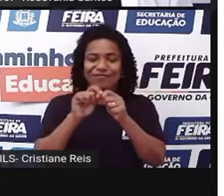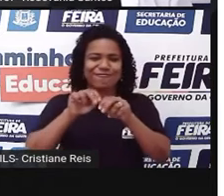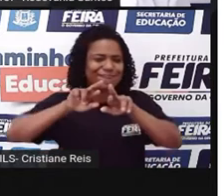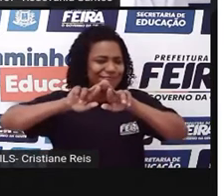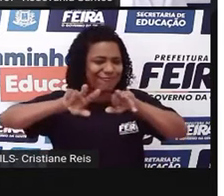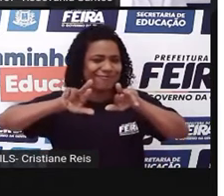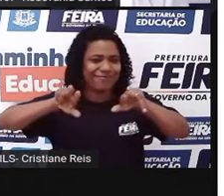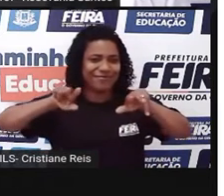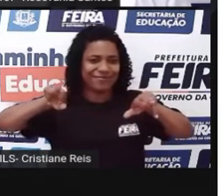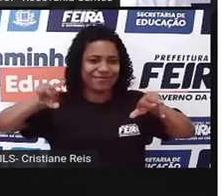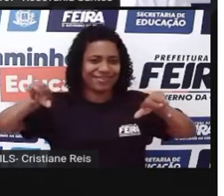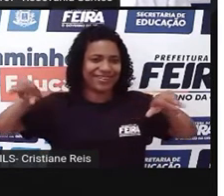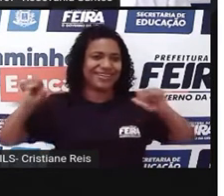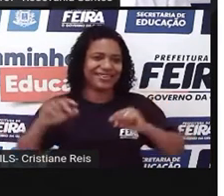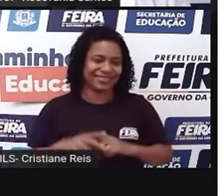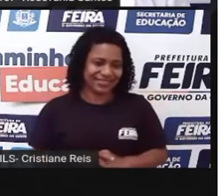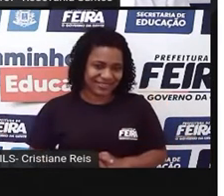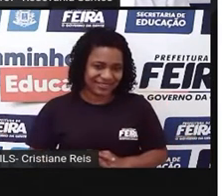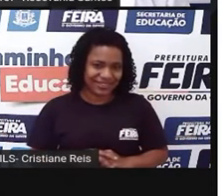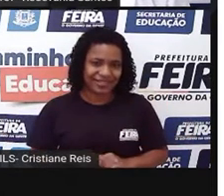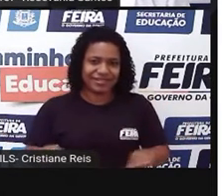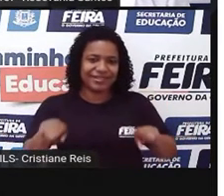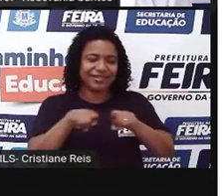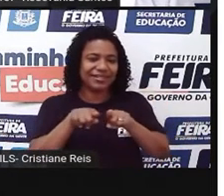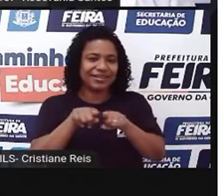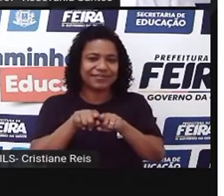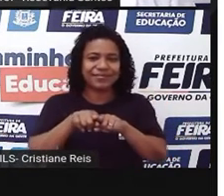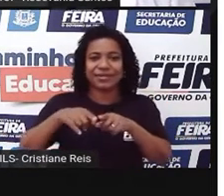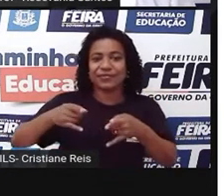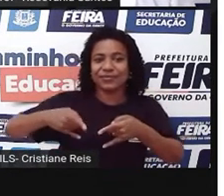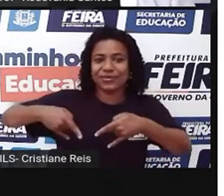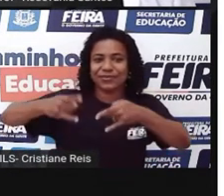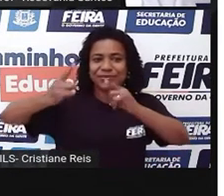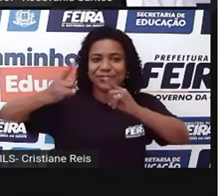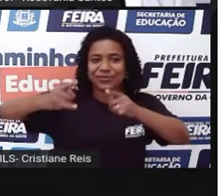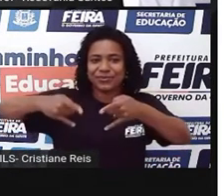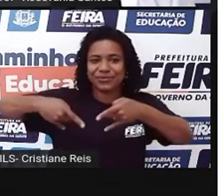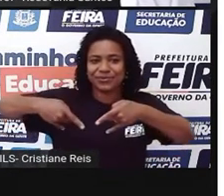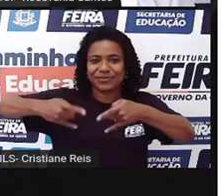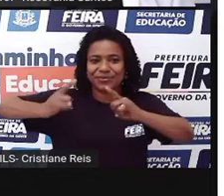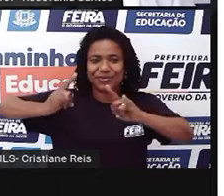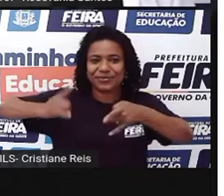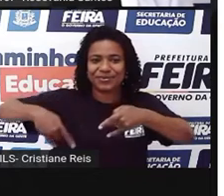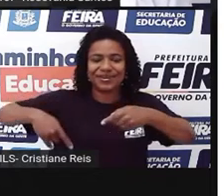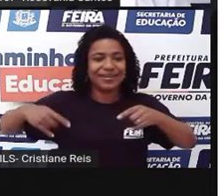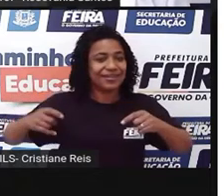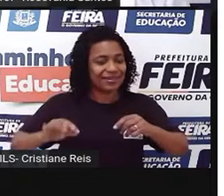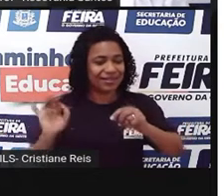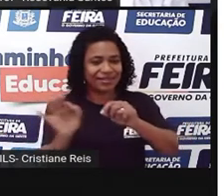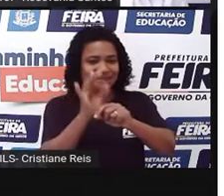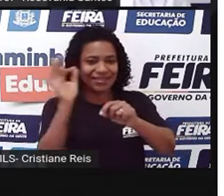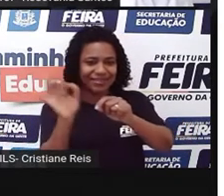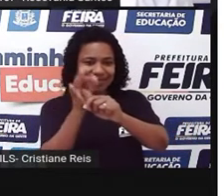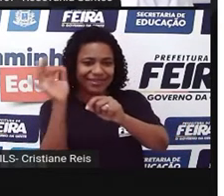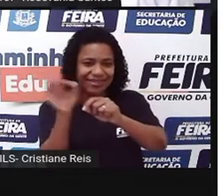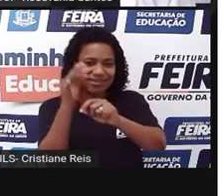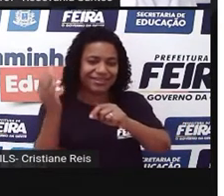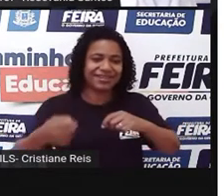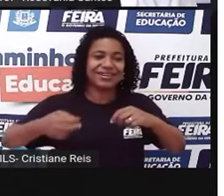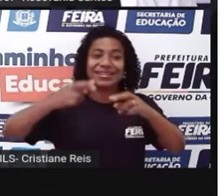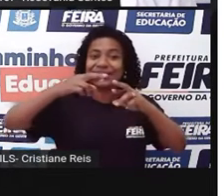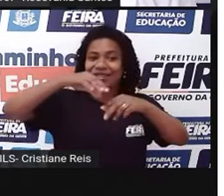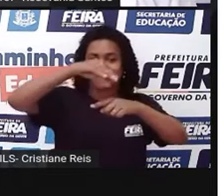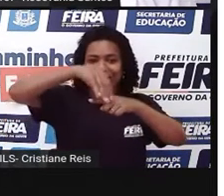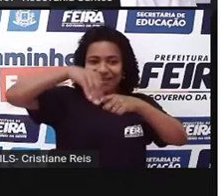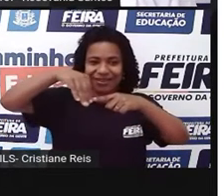dessas figuras aí deles, nas redes de TA, nos utensílios de Flandes, no cordel, na